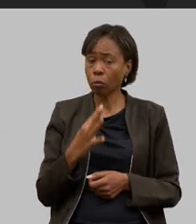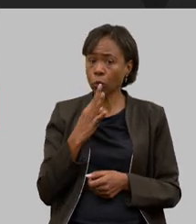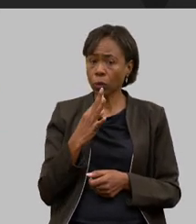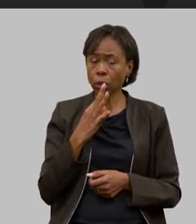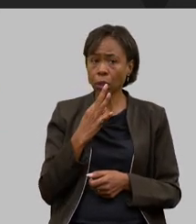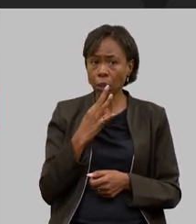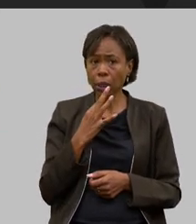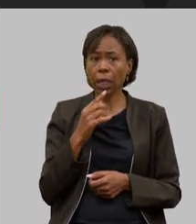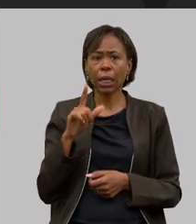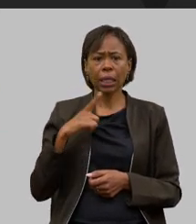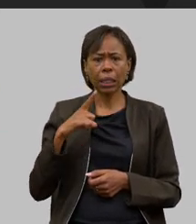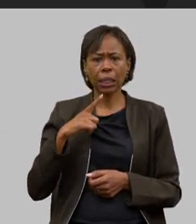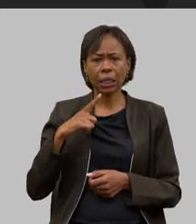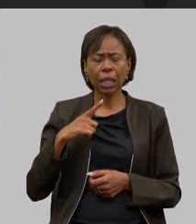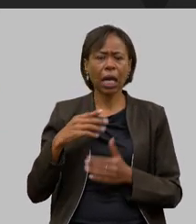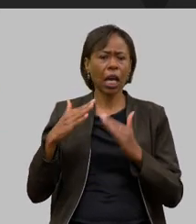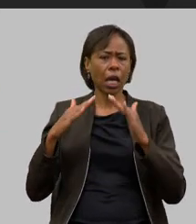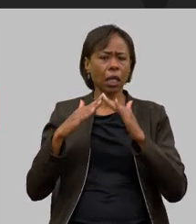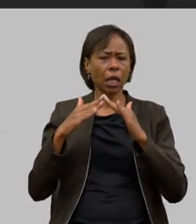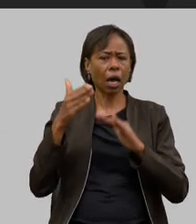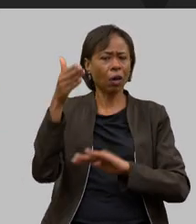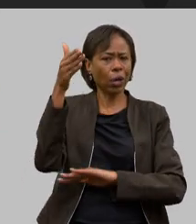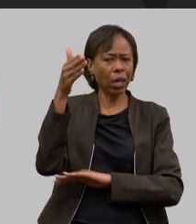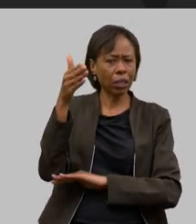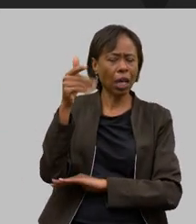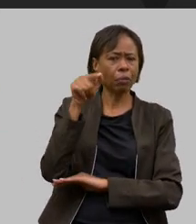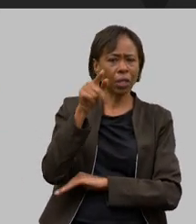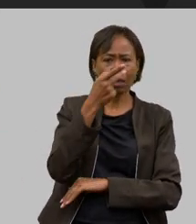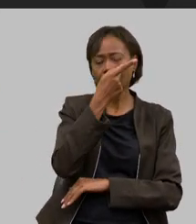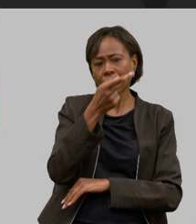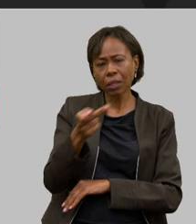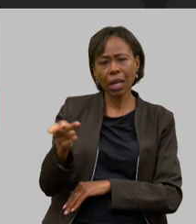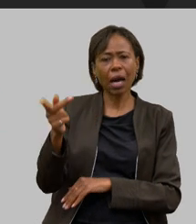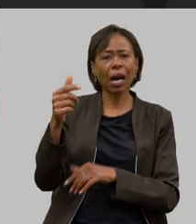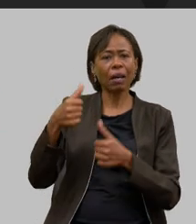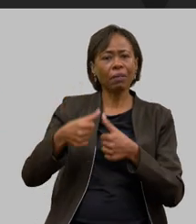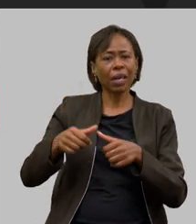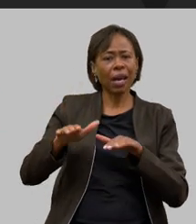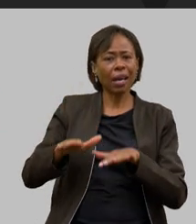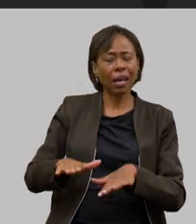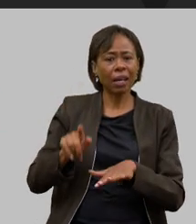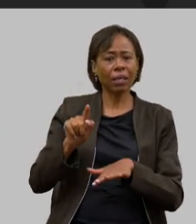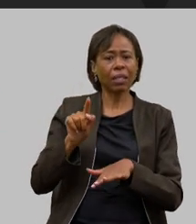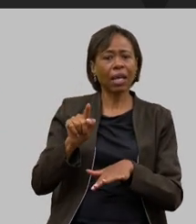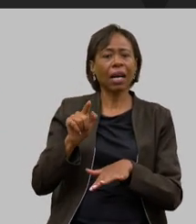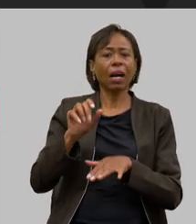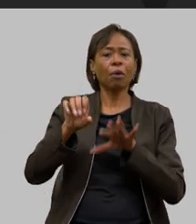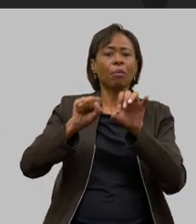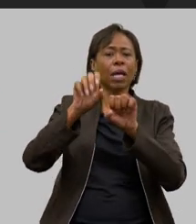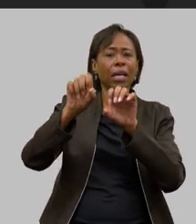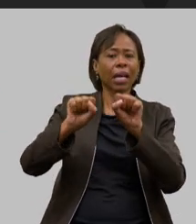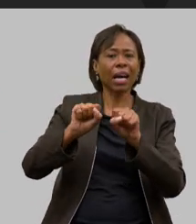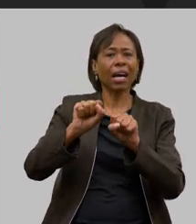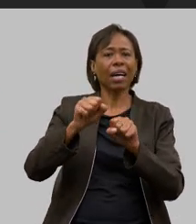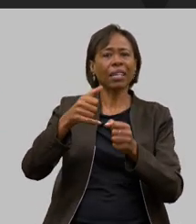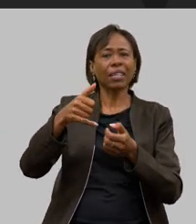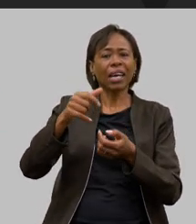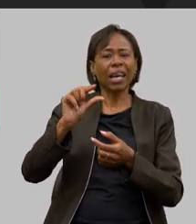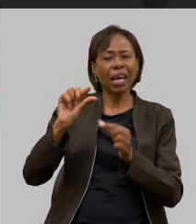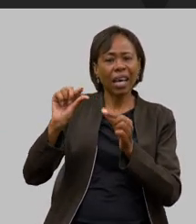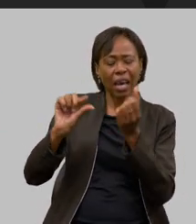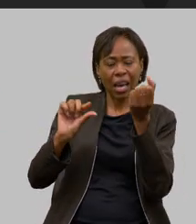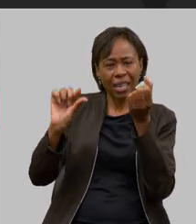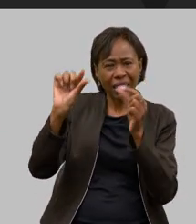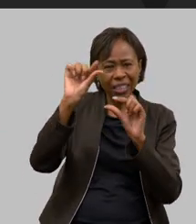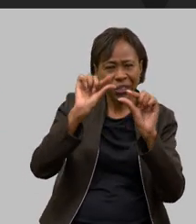já pousadas tal qual na Itália que você vai lá para poder ver colher azeitona beneficiar azeitona jantar dormir sentir um